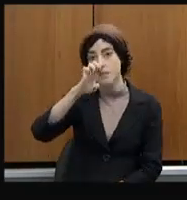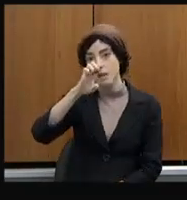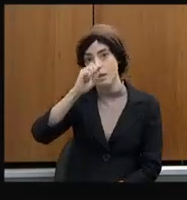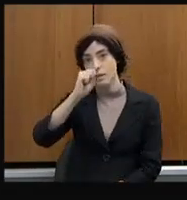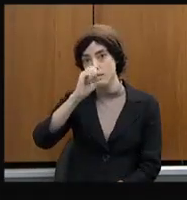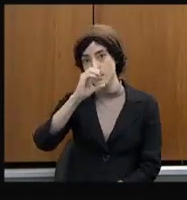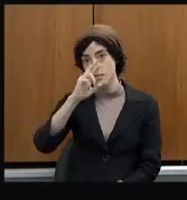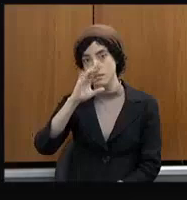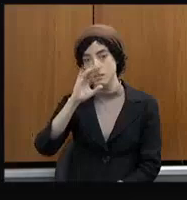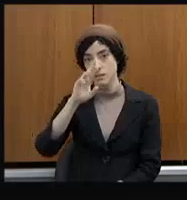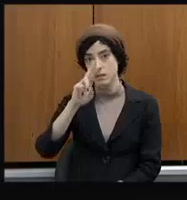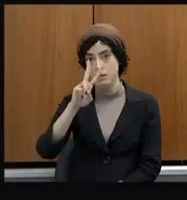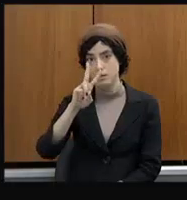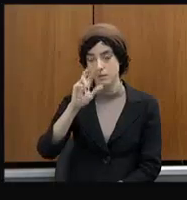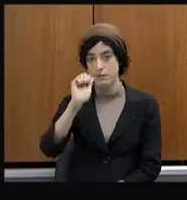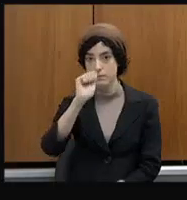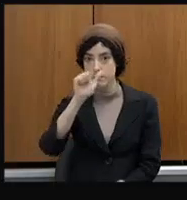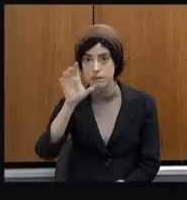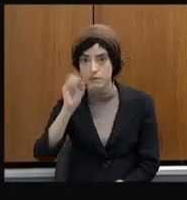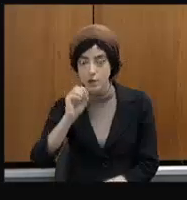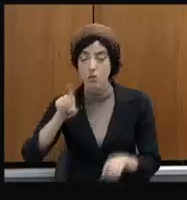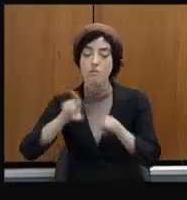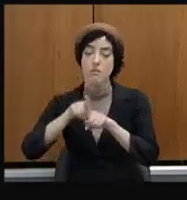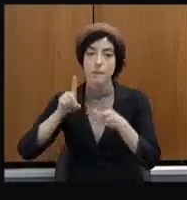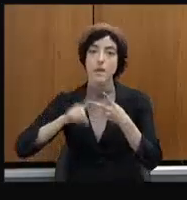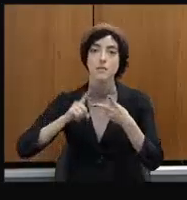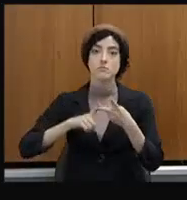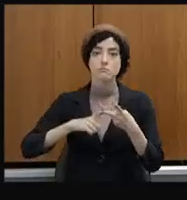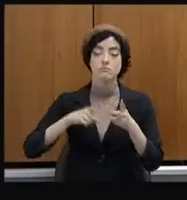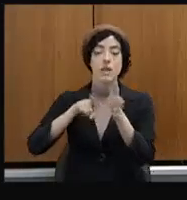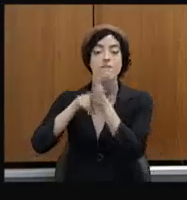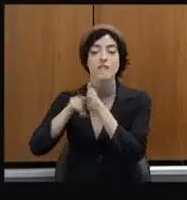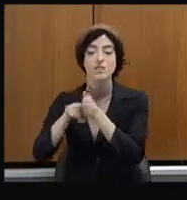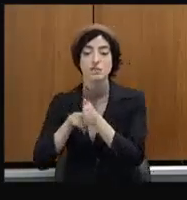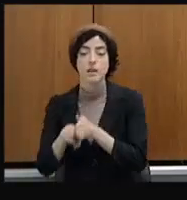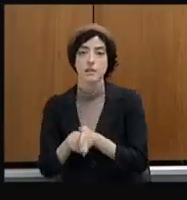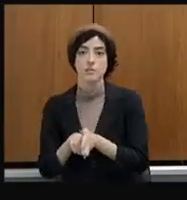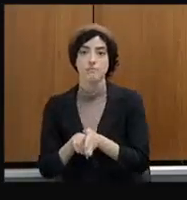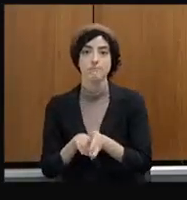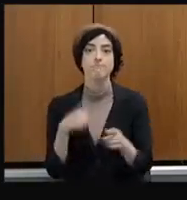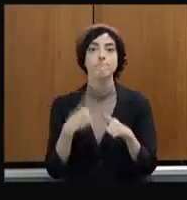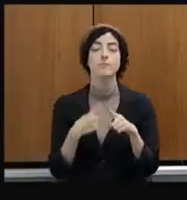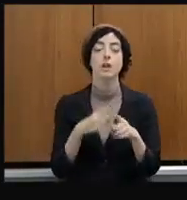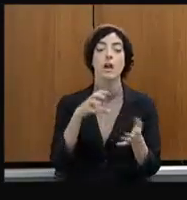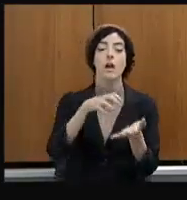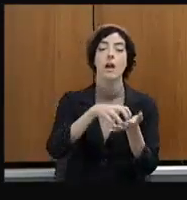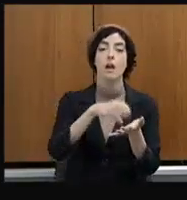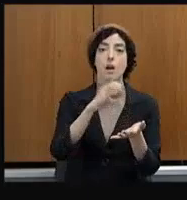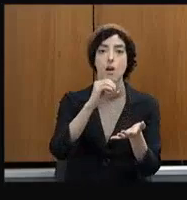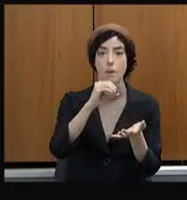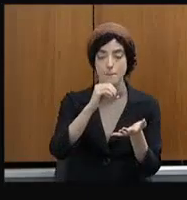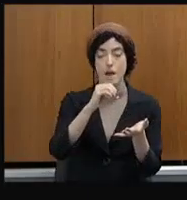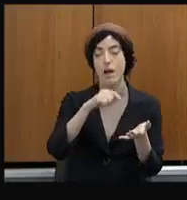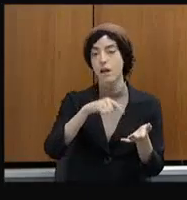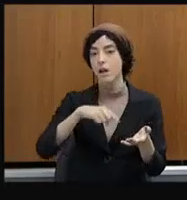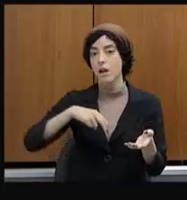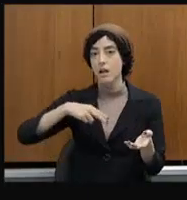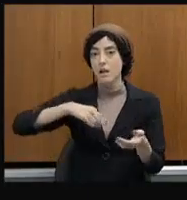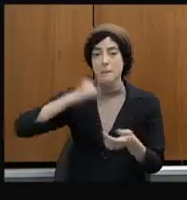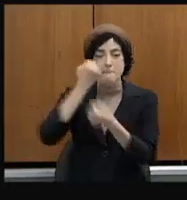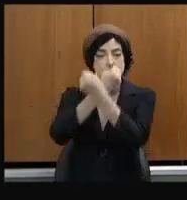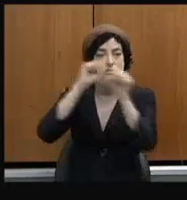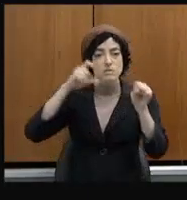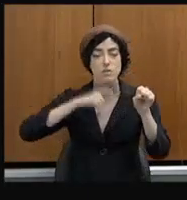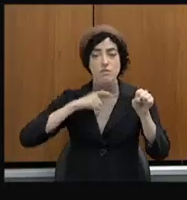investigadores e escrivães, porque não há como você receber um preso na comarca se não tem lá dois ou três investigadores